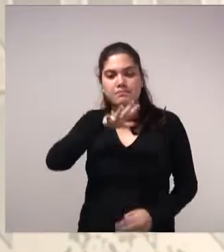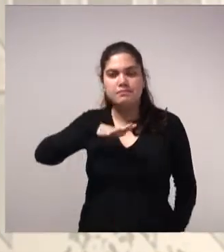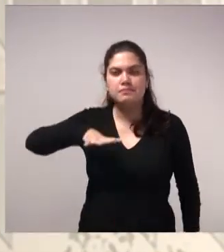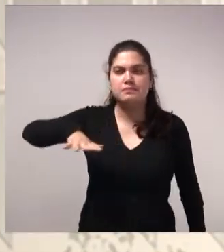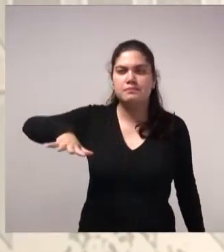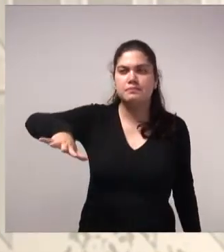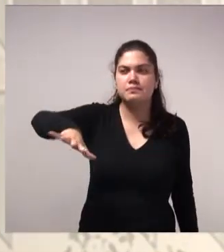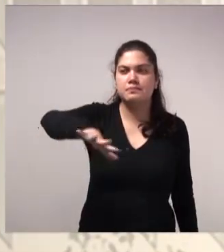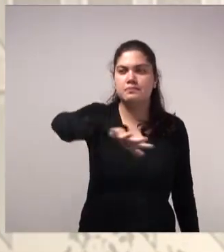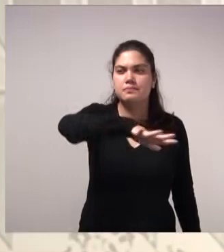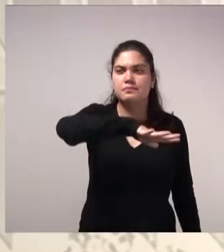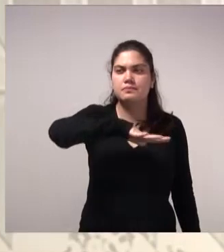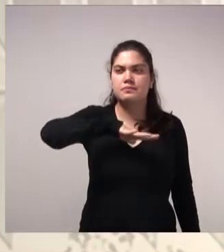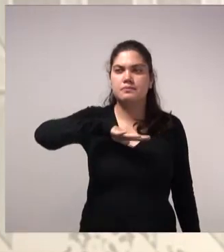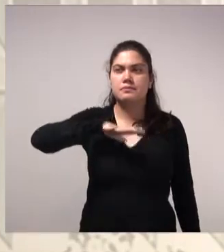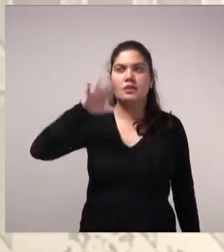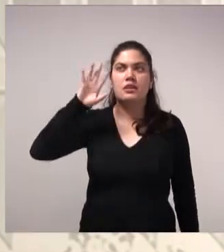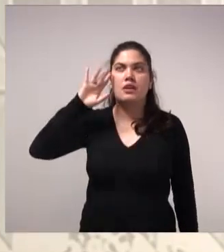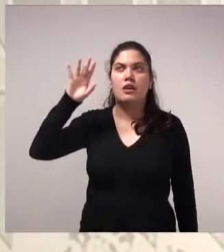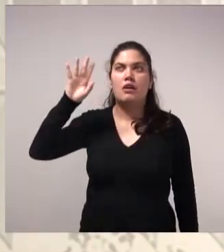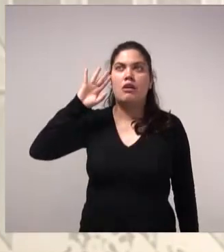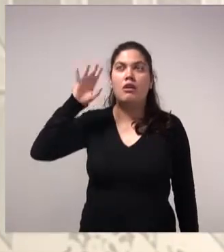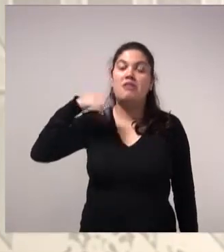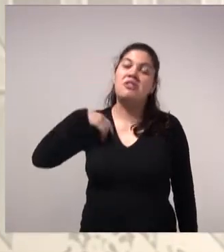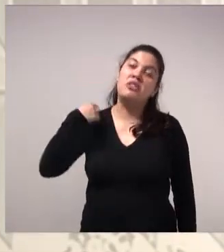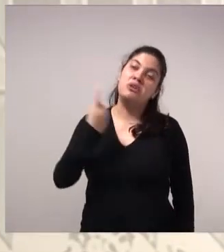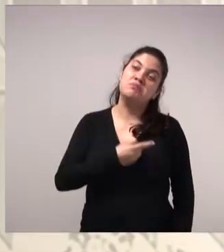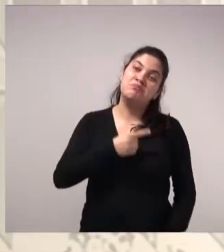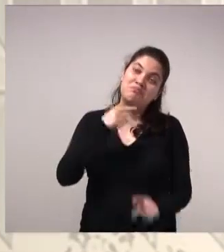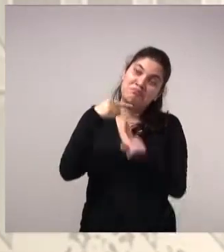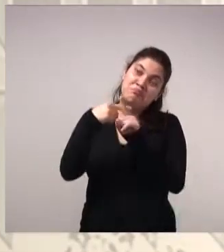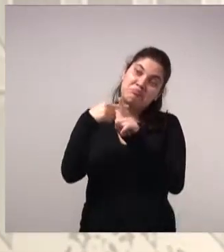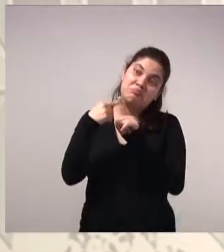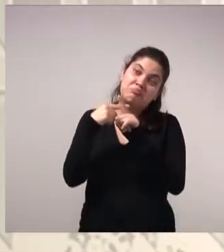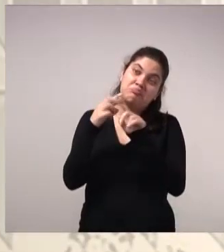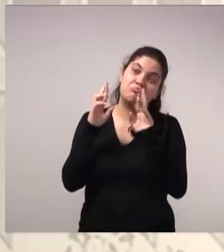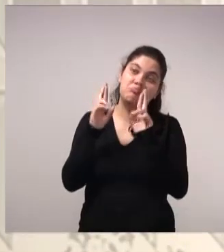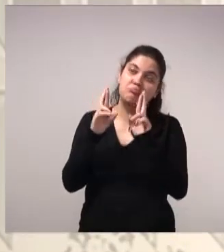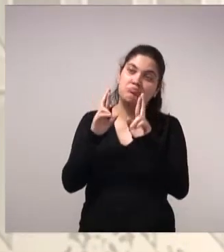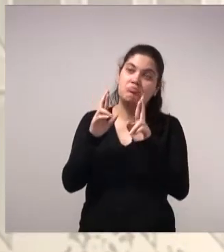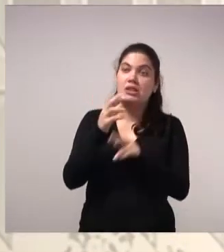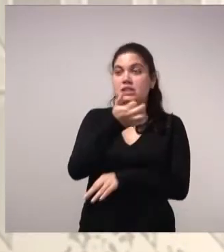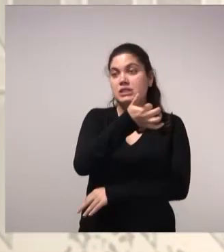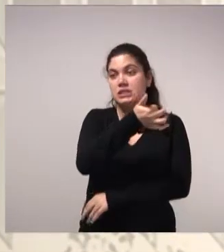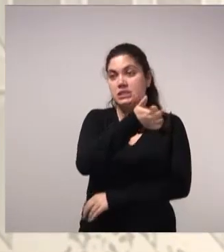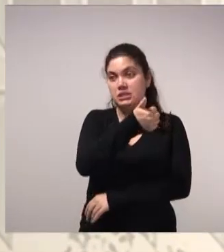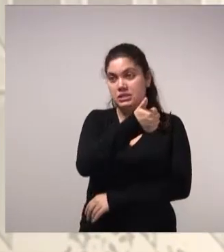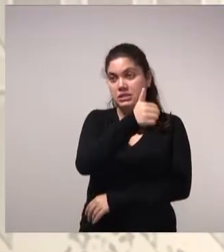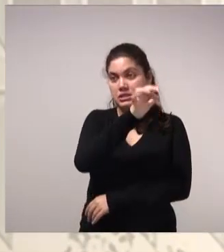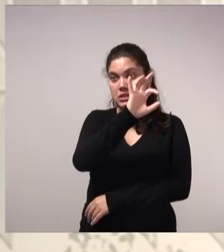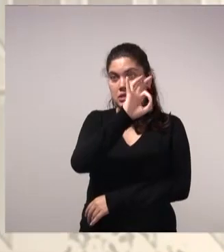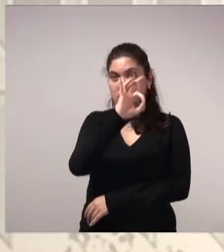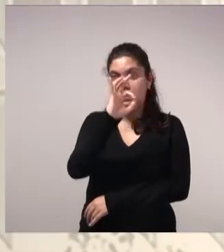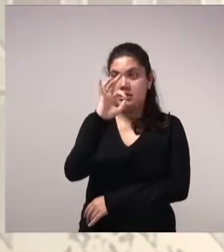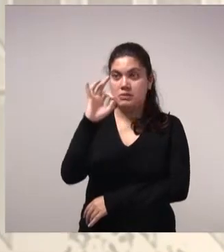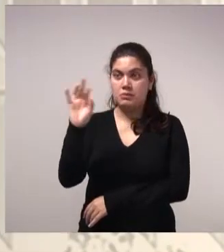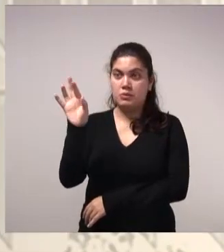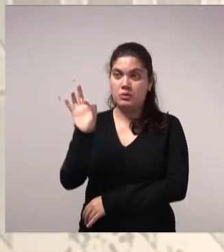presumir num cenário extremamente otimista, que 100% das residências estão